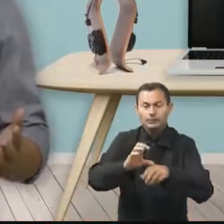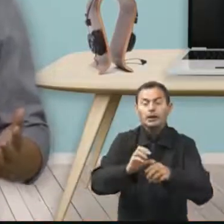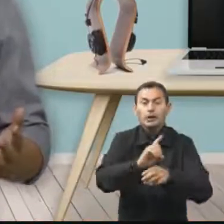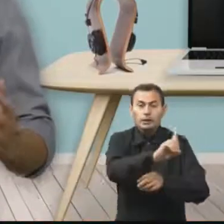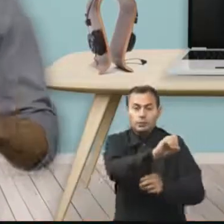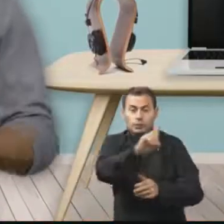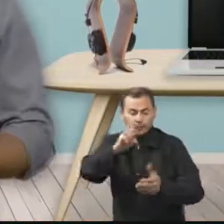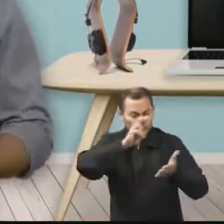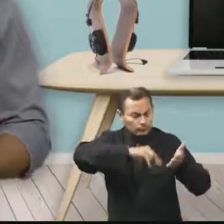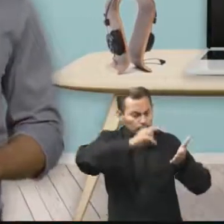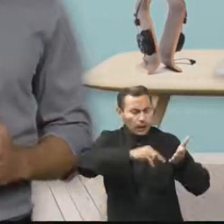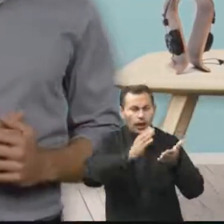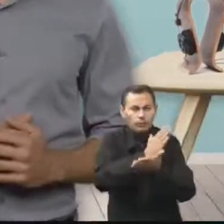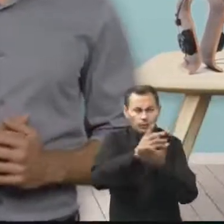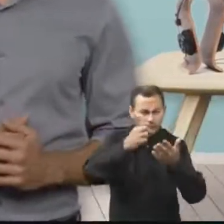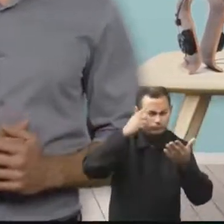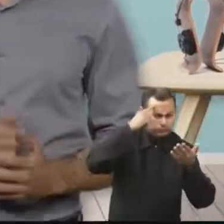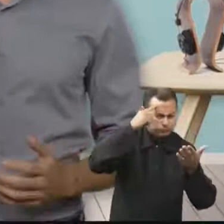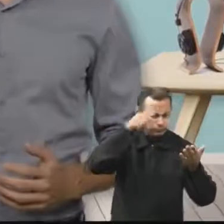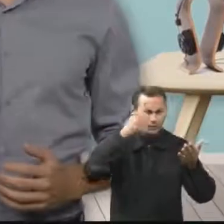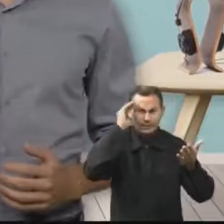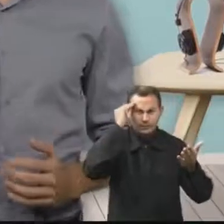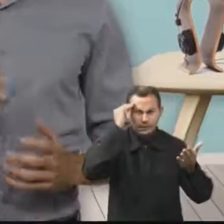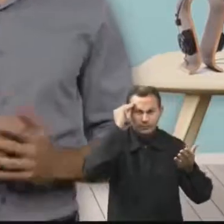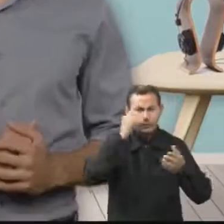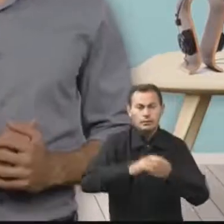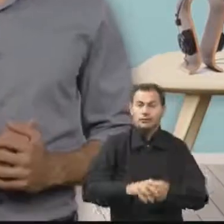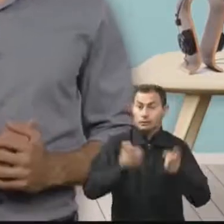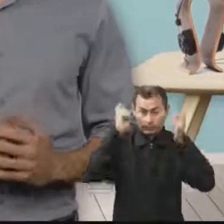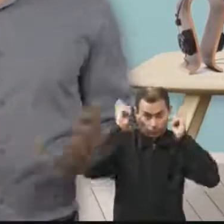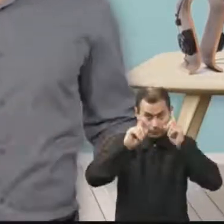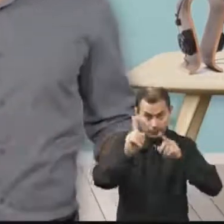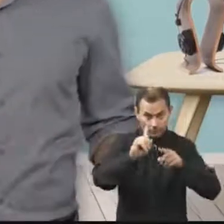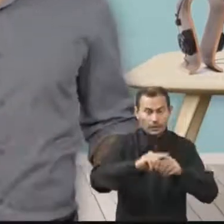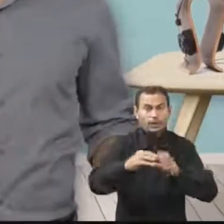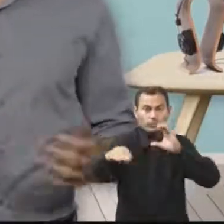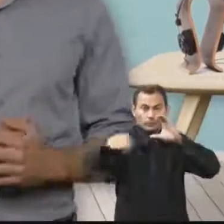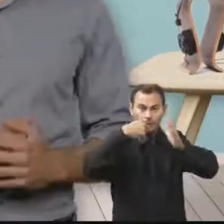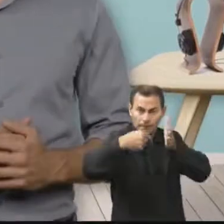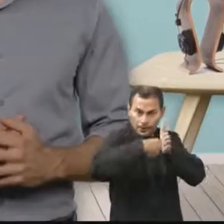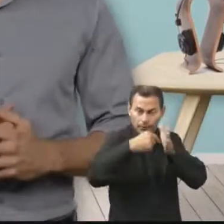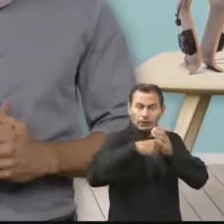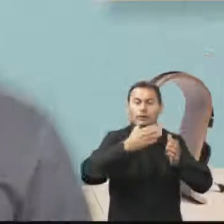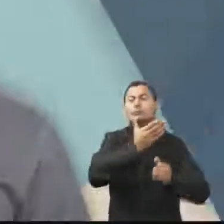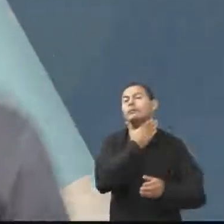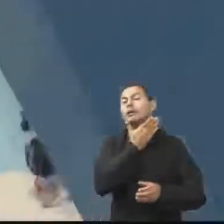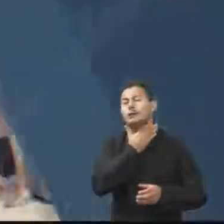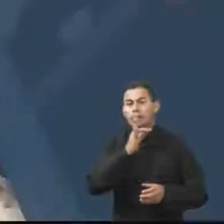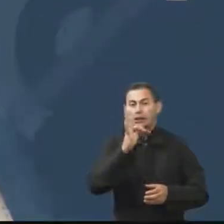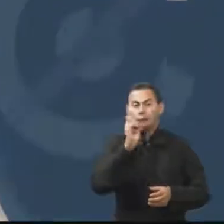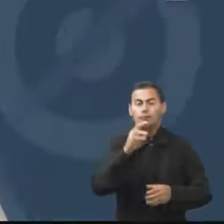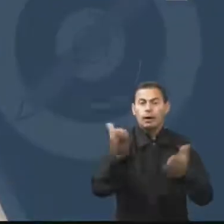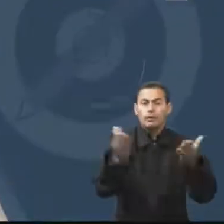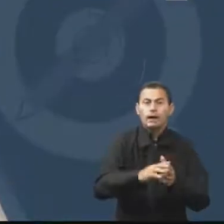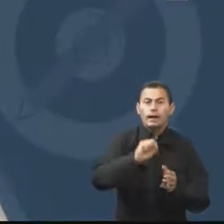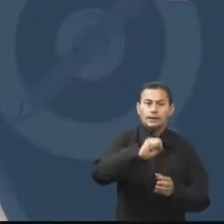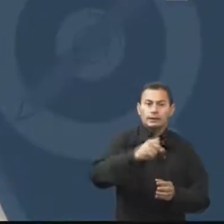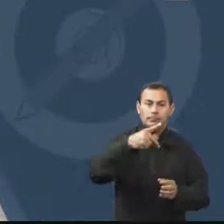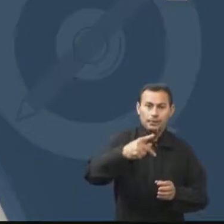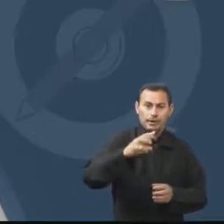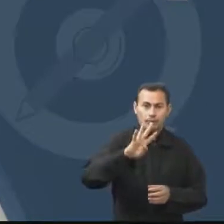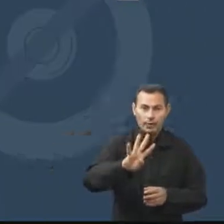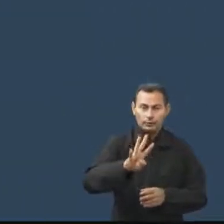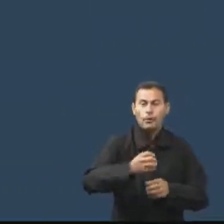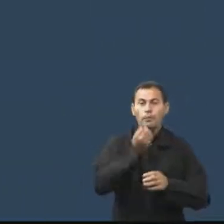durante a sua leitura algum ponto de interrogação surgir, não se preocupe. Envie sua dúvida no fórum, ok? Fique agora com a SP4.